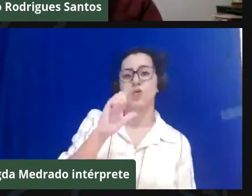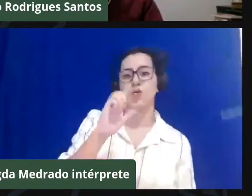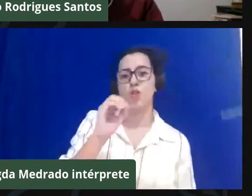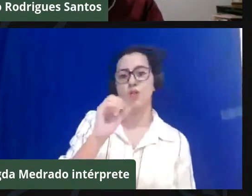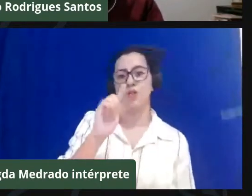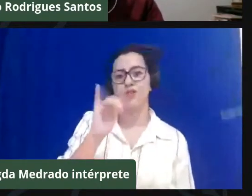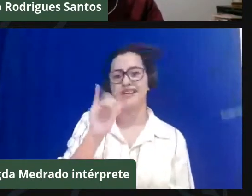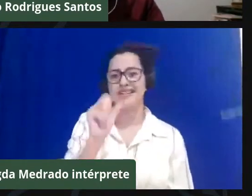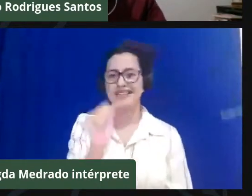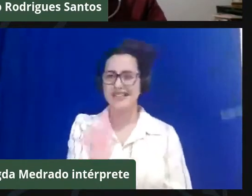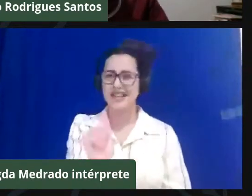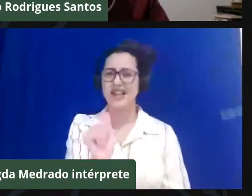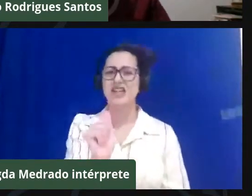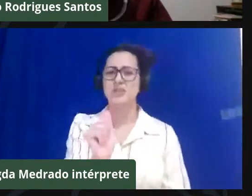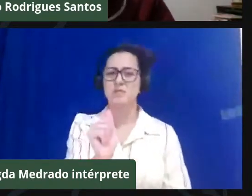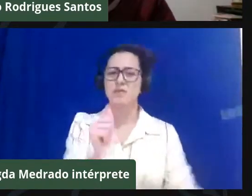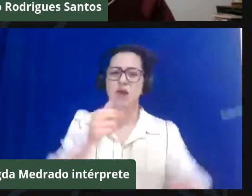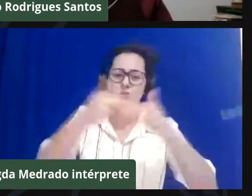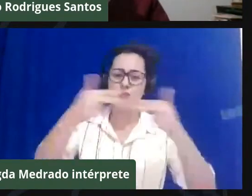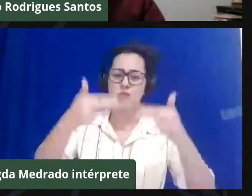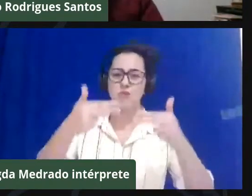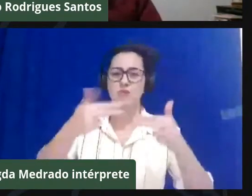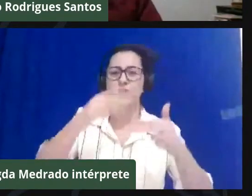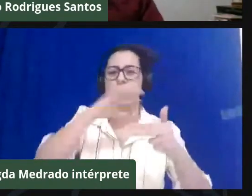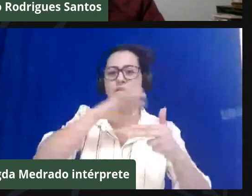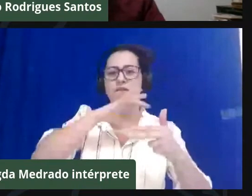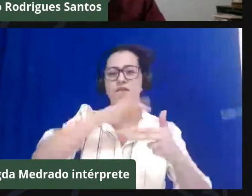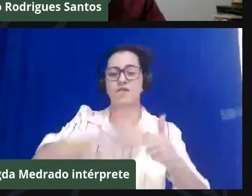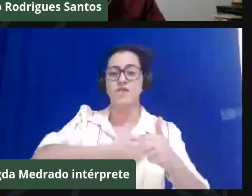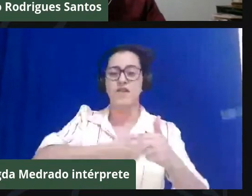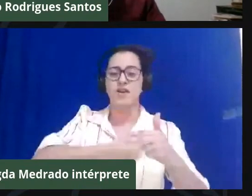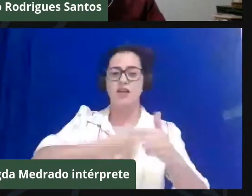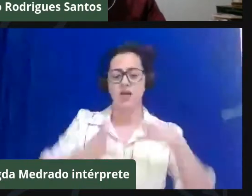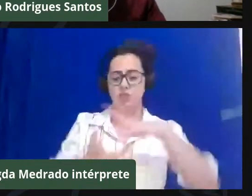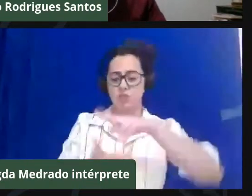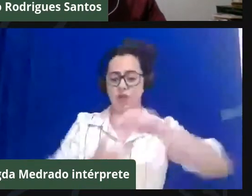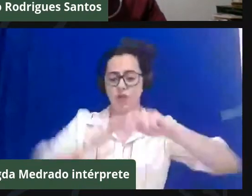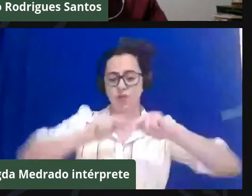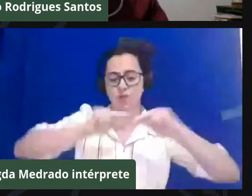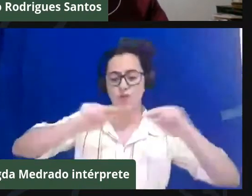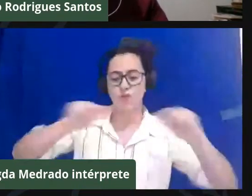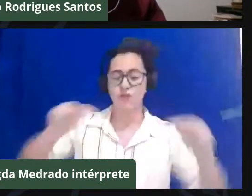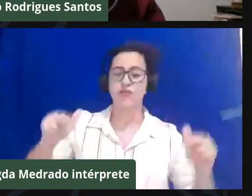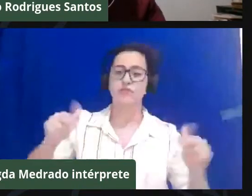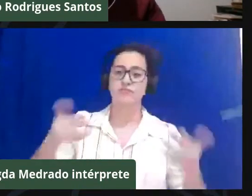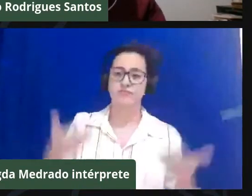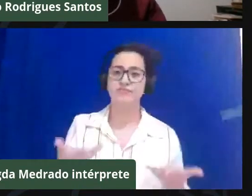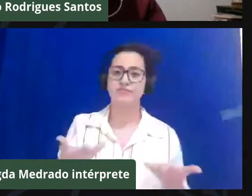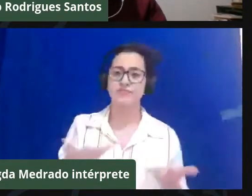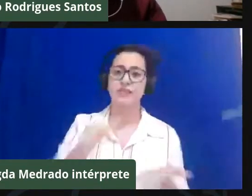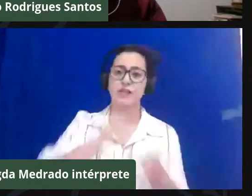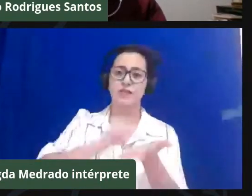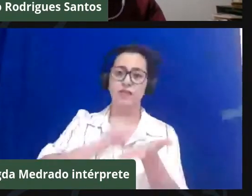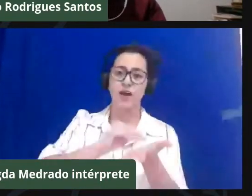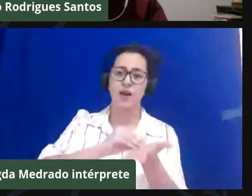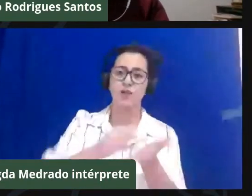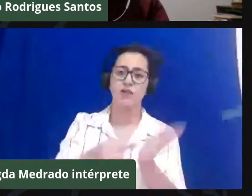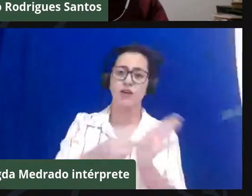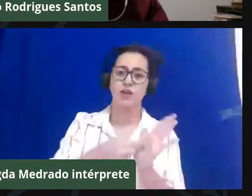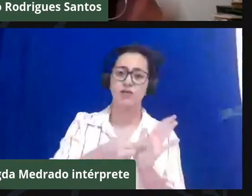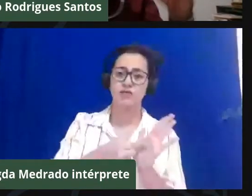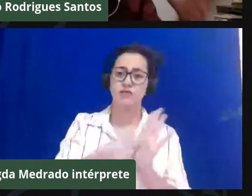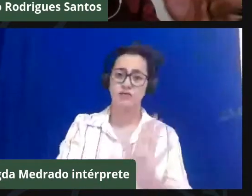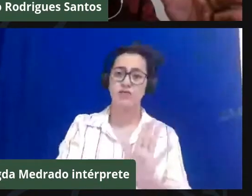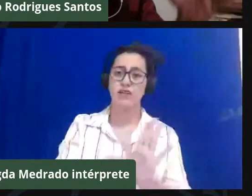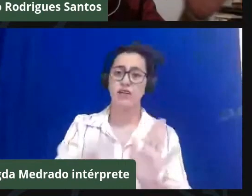sequer sobre comunidades quilombolas num livro que trata sobre ecologia. Ou seja, você tem 6 mil comunidades no Brasil e você não tem uma